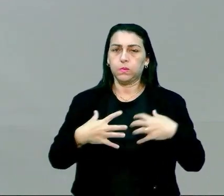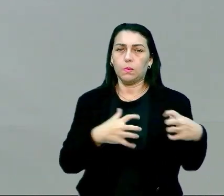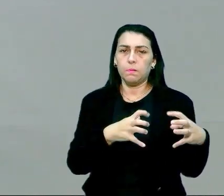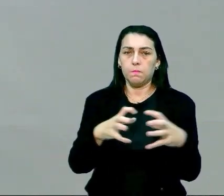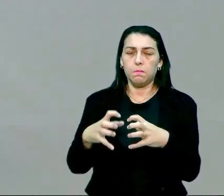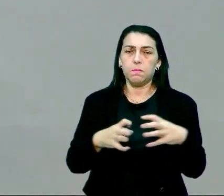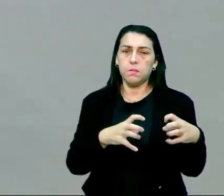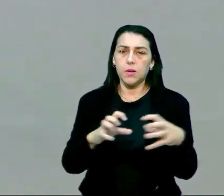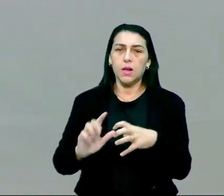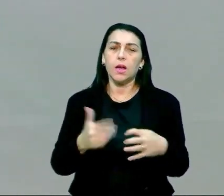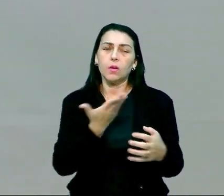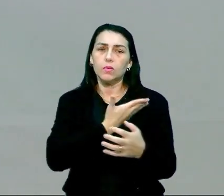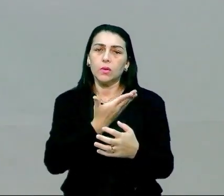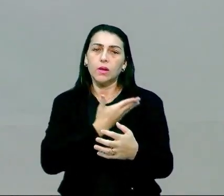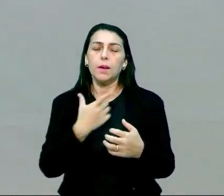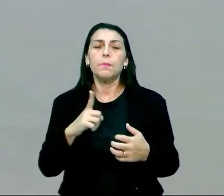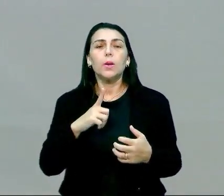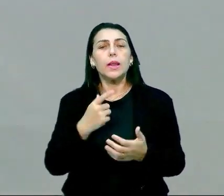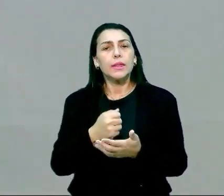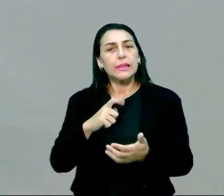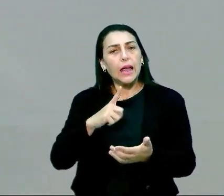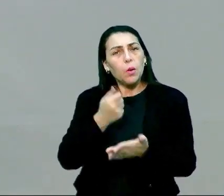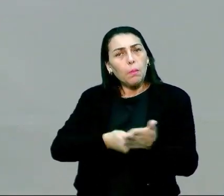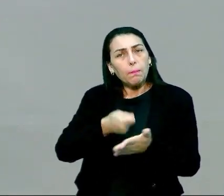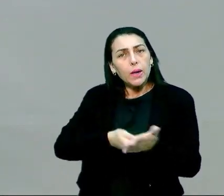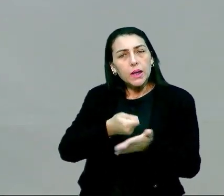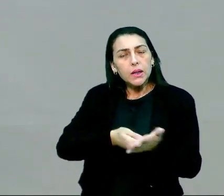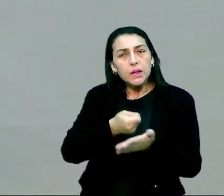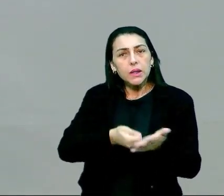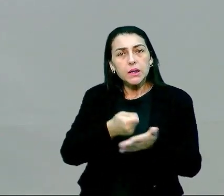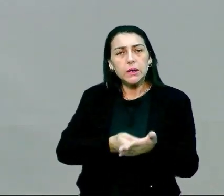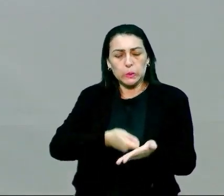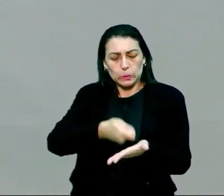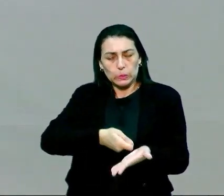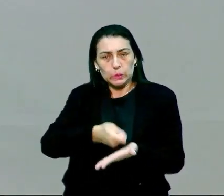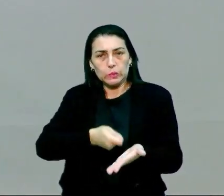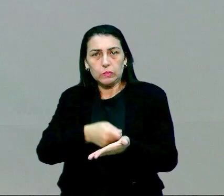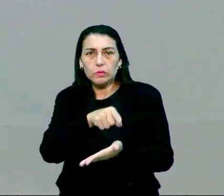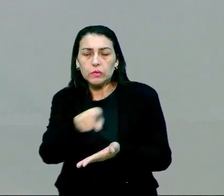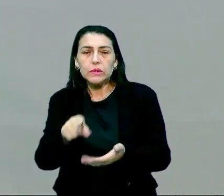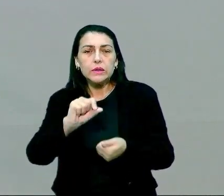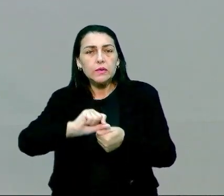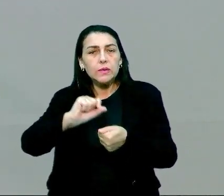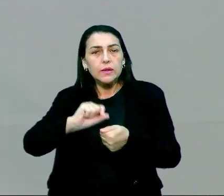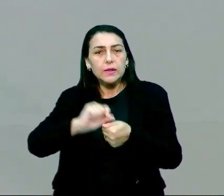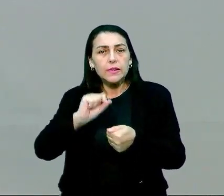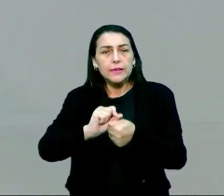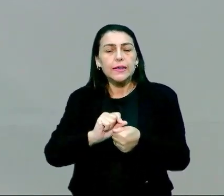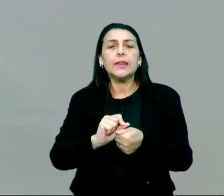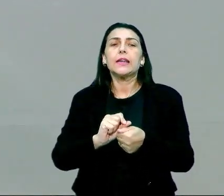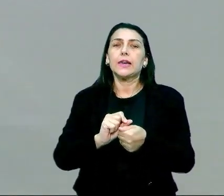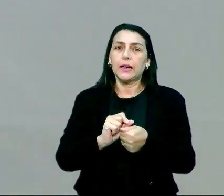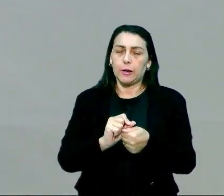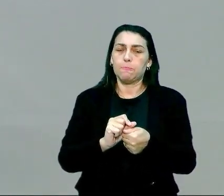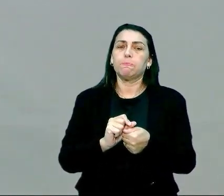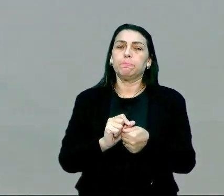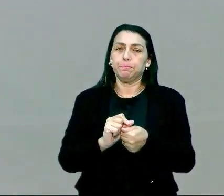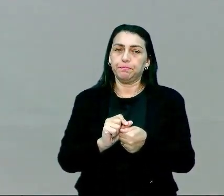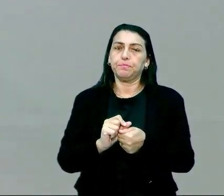e tretar com todo mundo. Porque existe uma pressão e essa cobrança de você executar aquilo que se pré